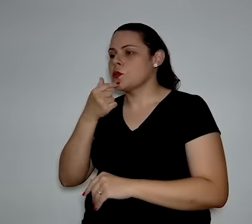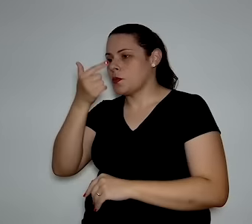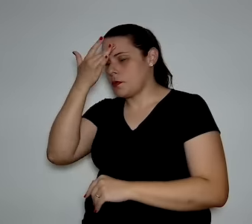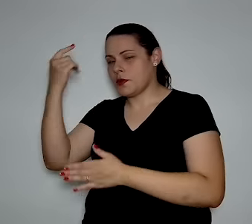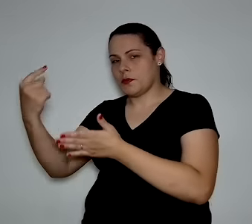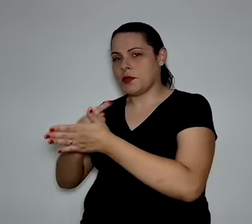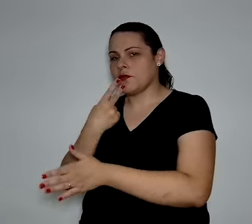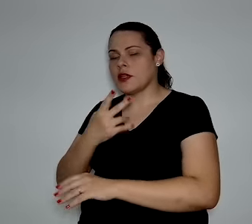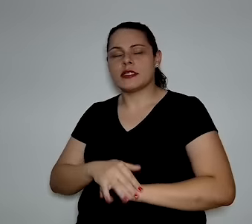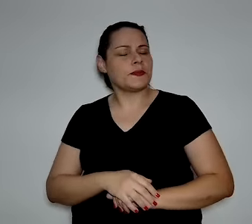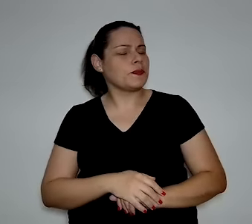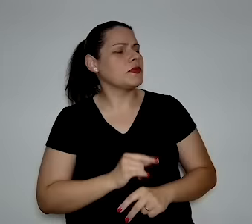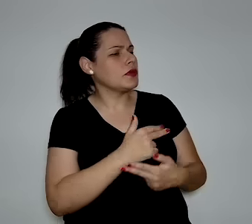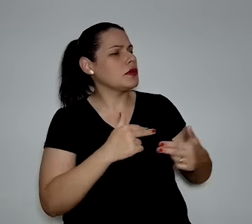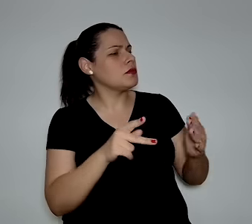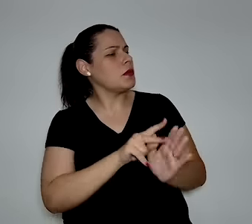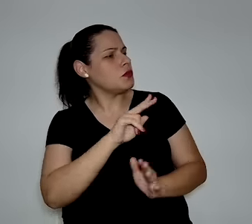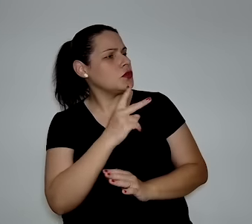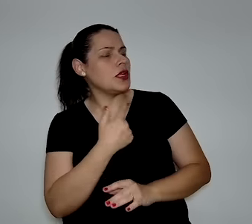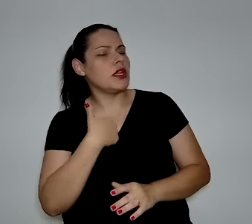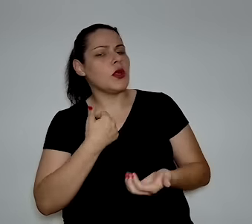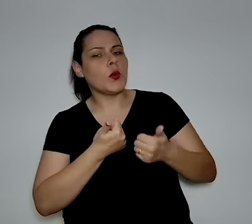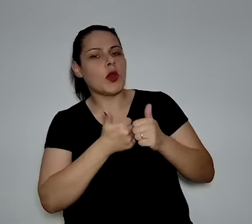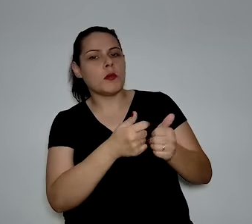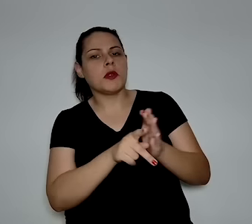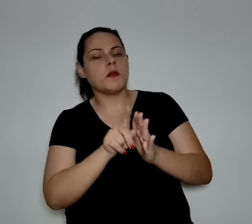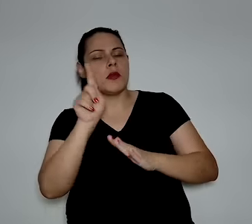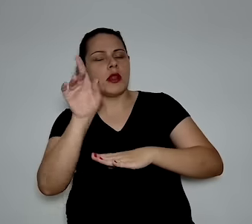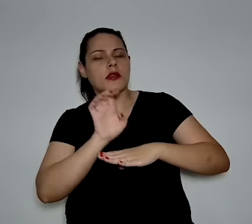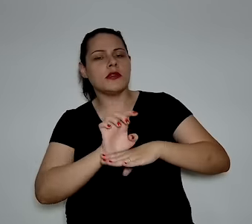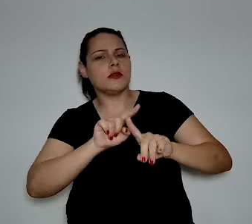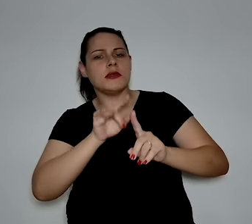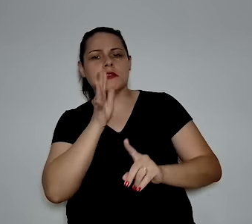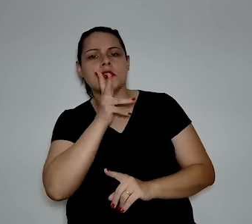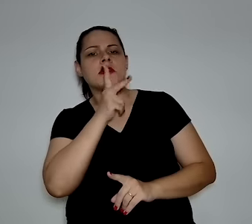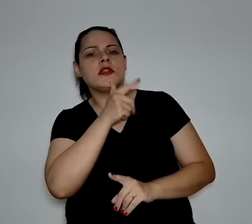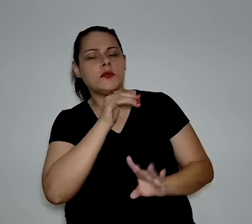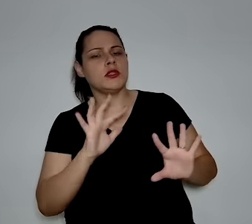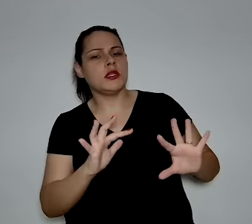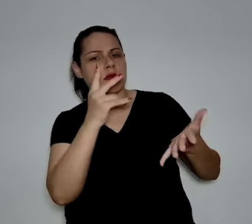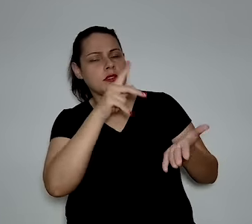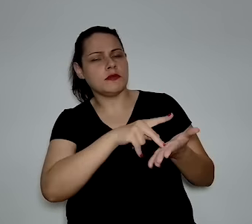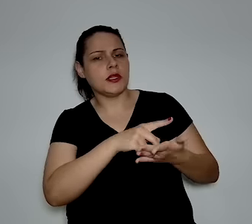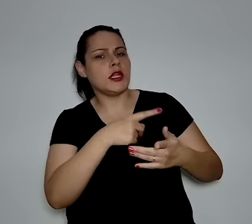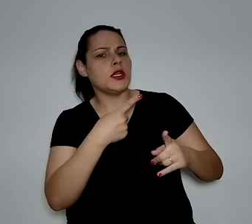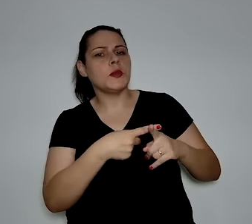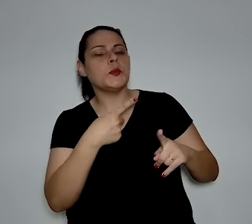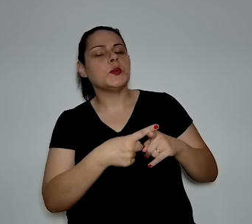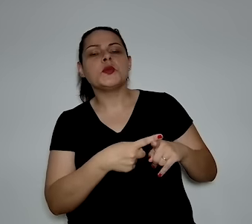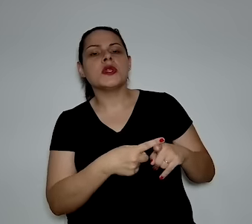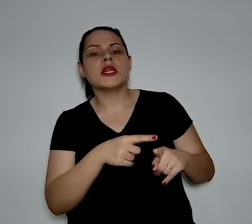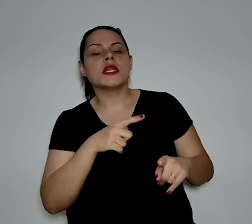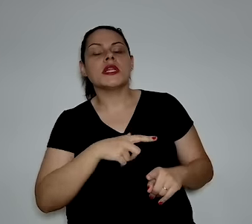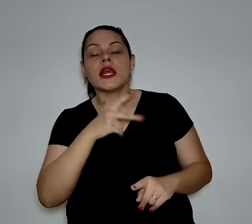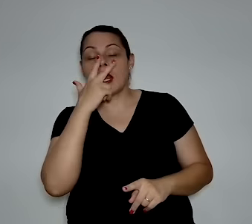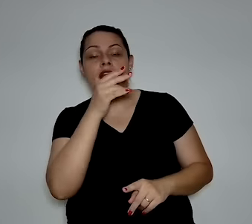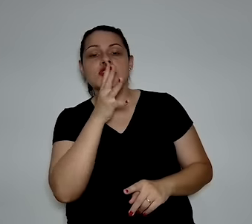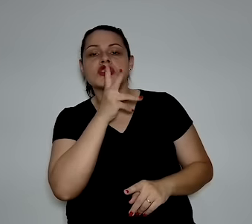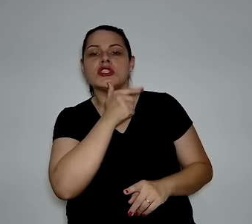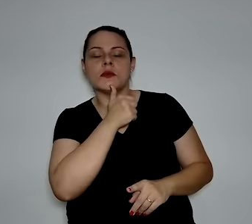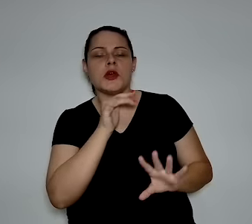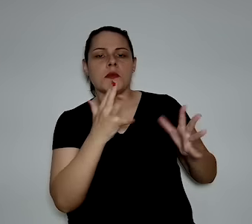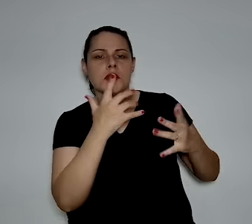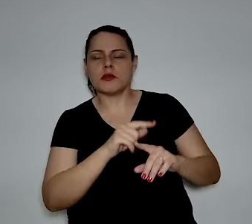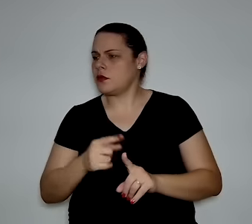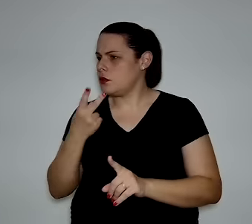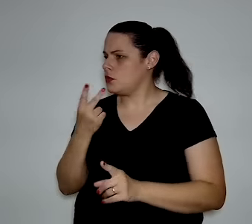e o jornalista perguntou assim, essa coisa do hidrogênio, eu acompanho lá no Ceará, isso está demorando muito a sair. Por que a senhora